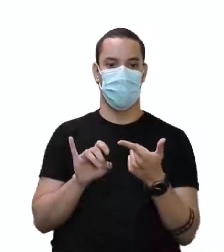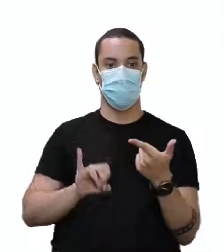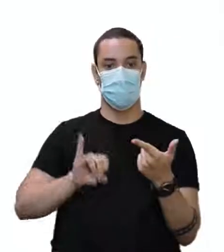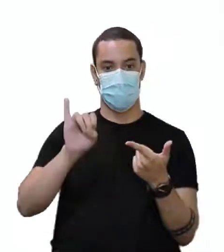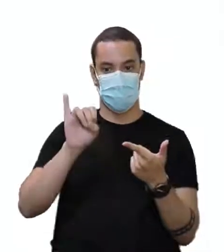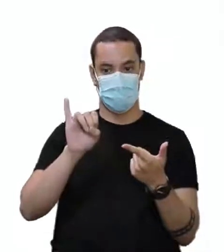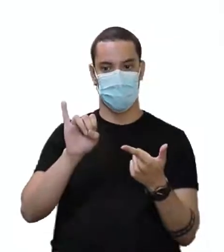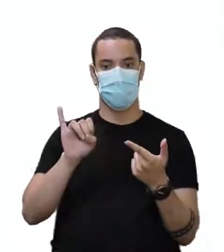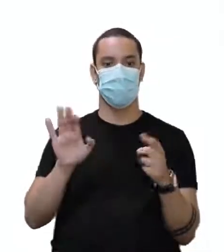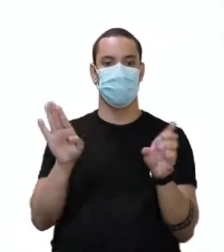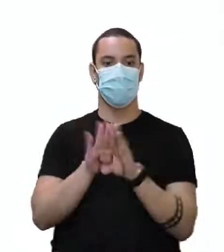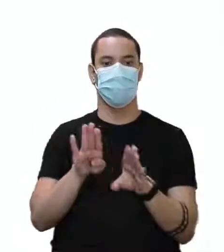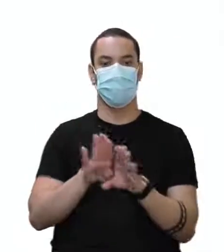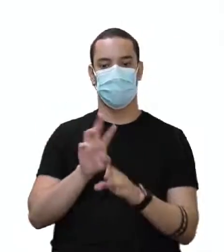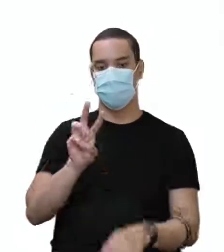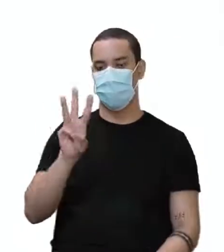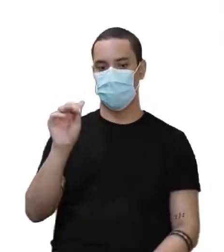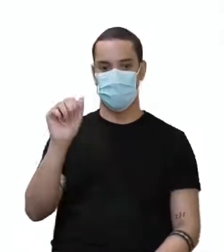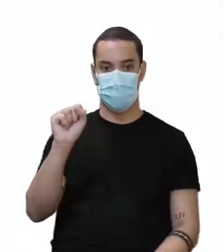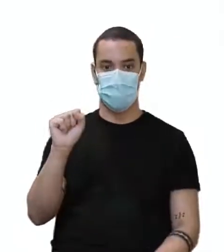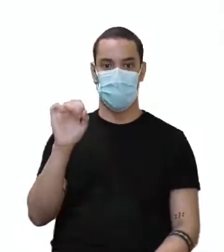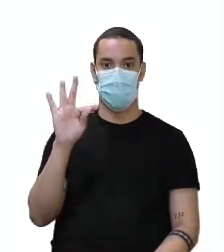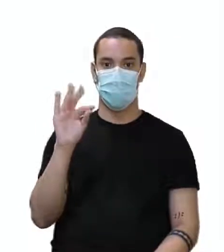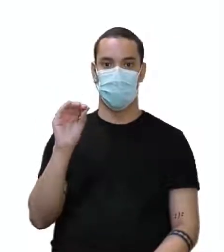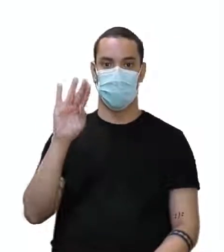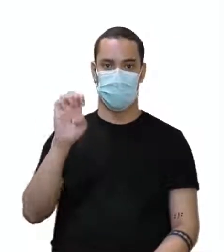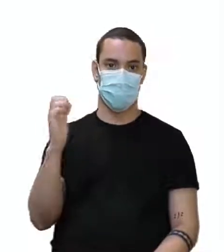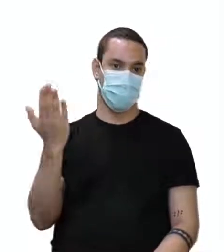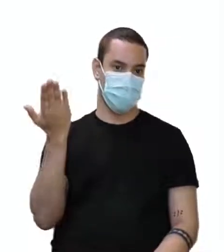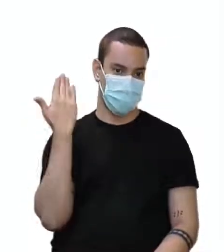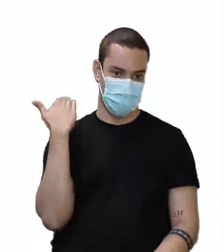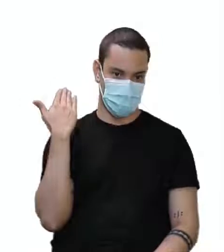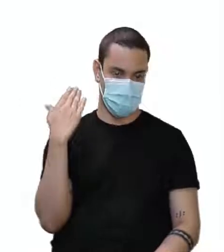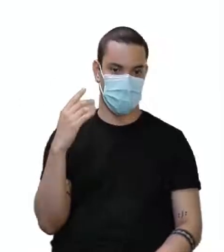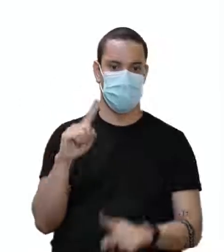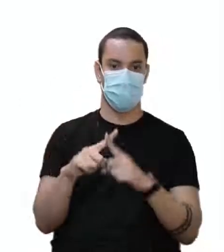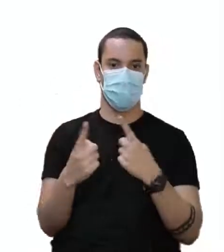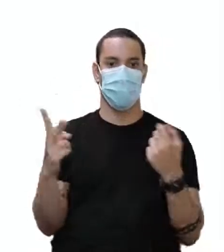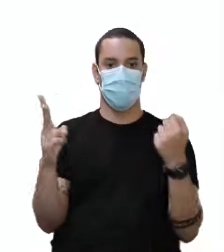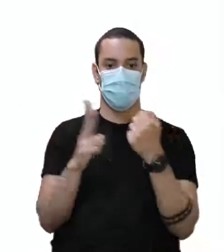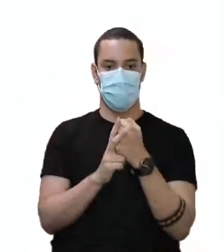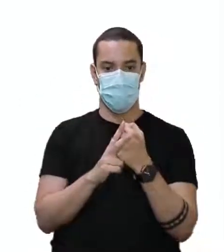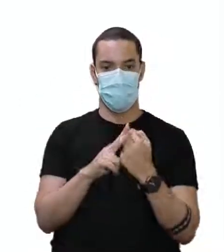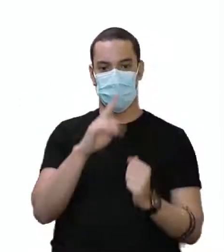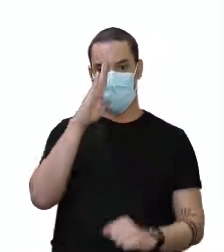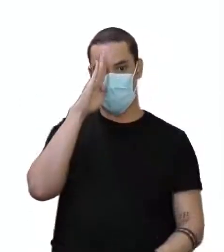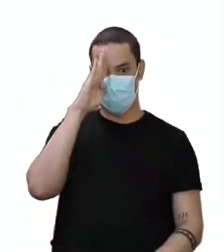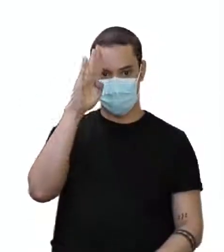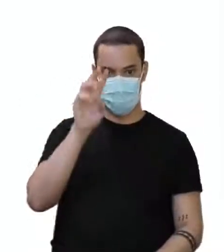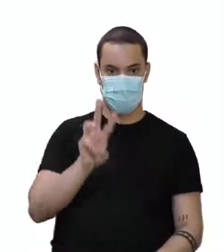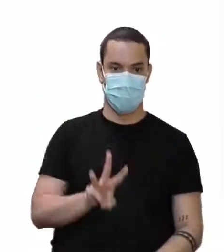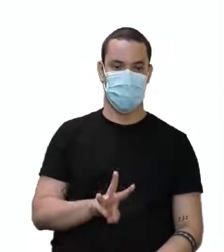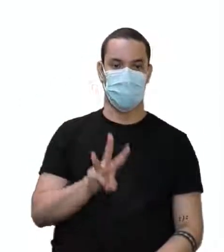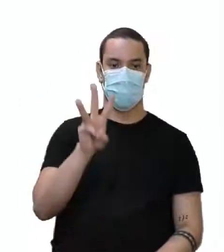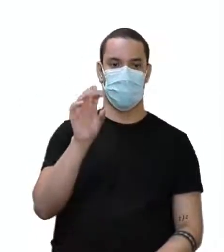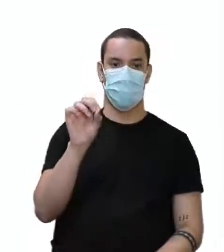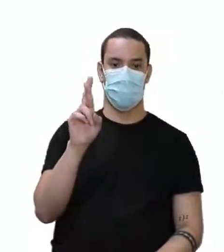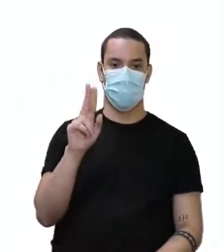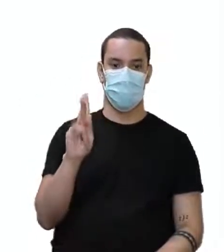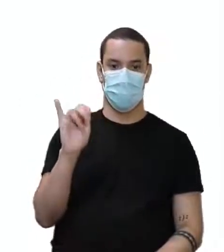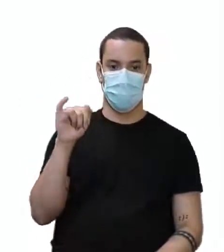Verbo to be no passado. Was. Verbo principal com ing. Working.